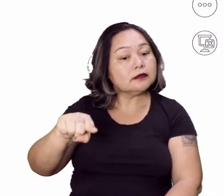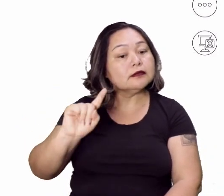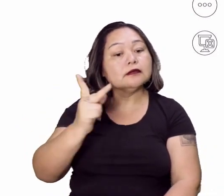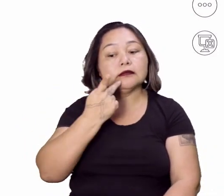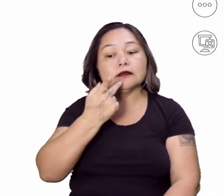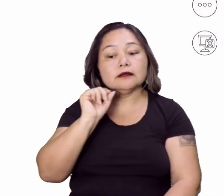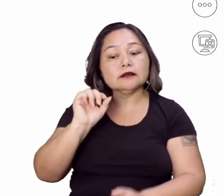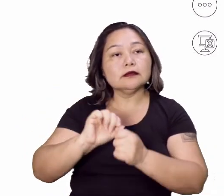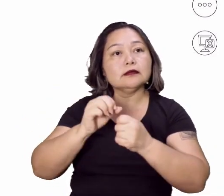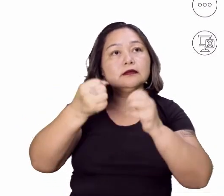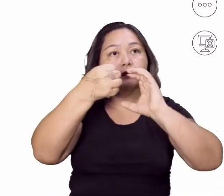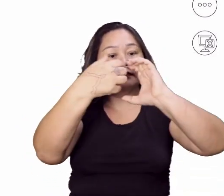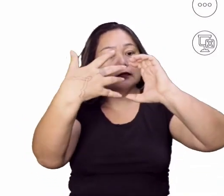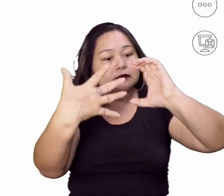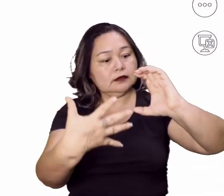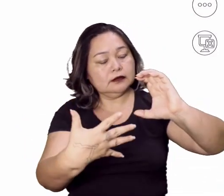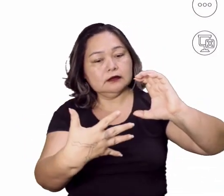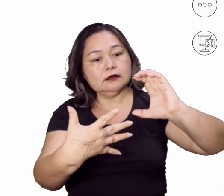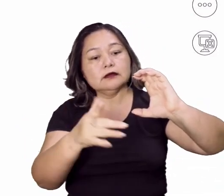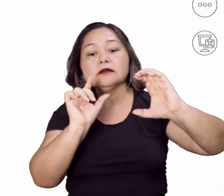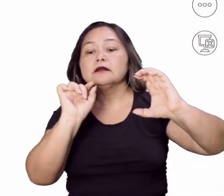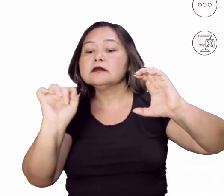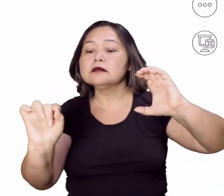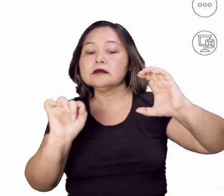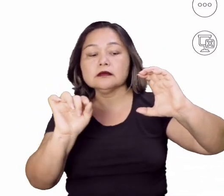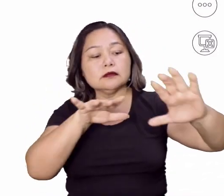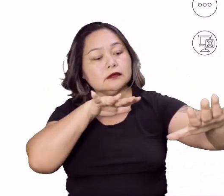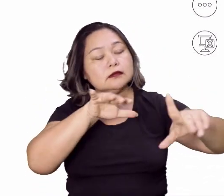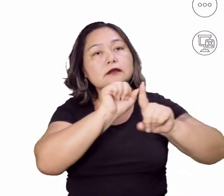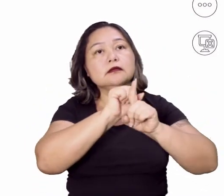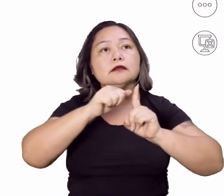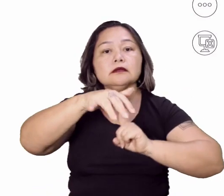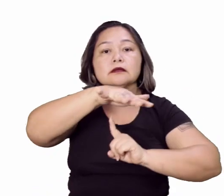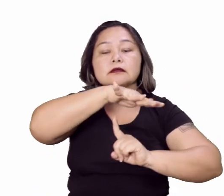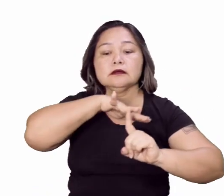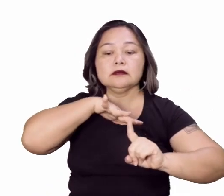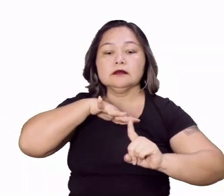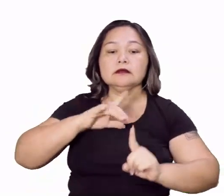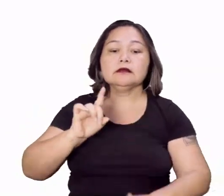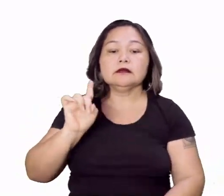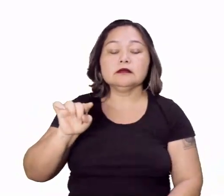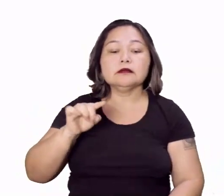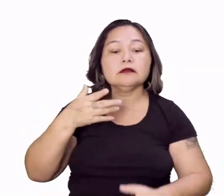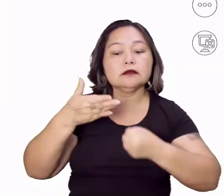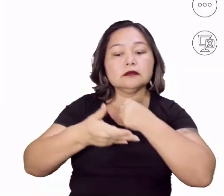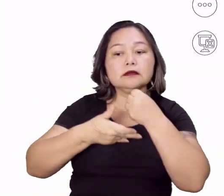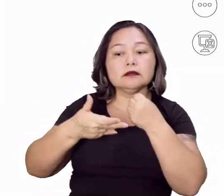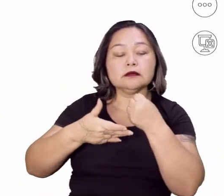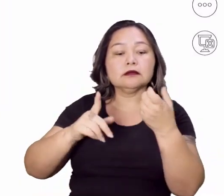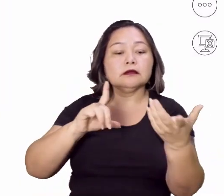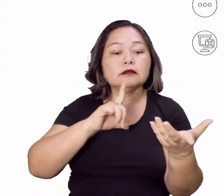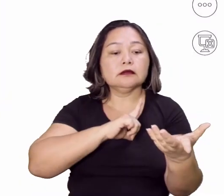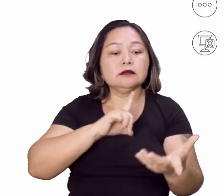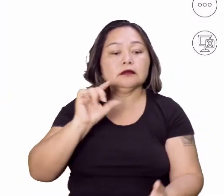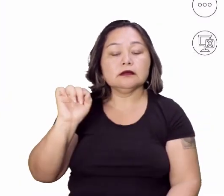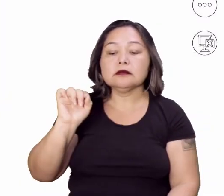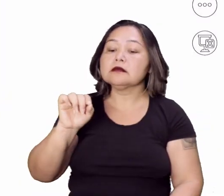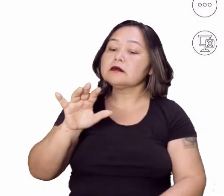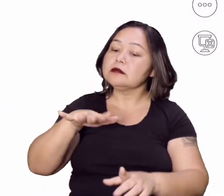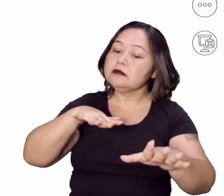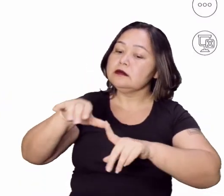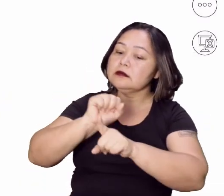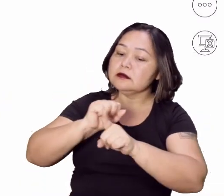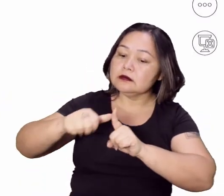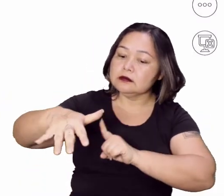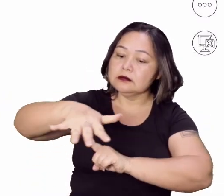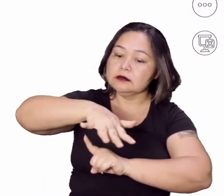falou sobre as características do que seria o movimento social, né? Basicamente, nós falamos que os movimentos